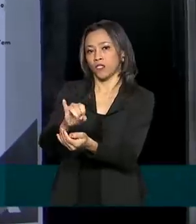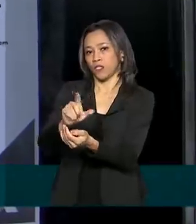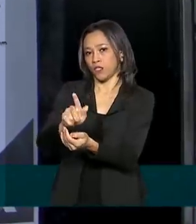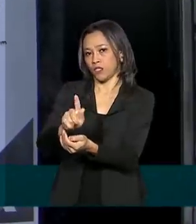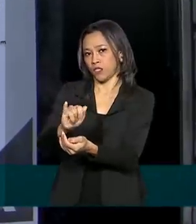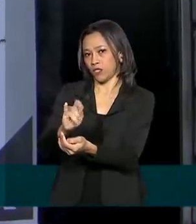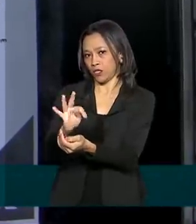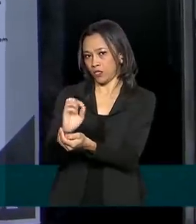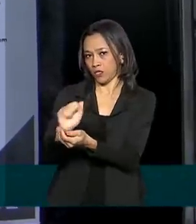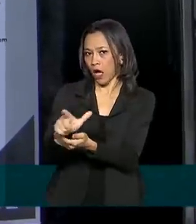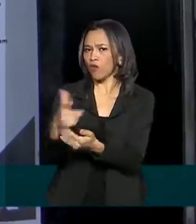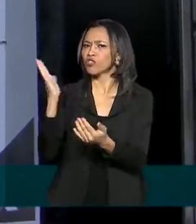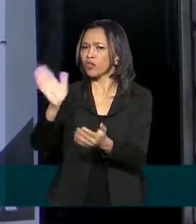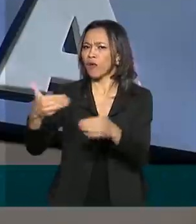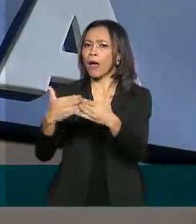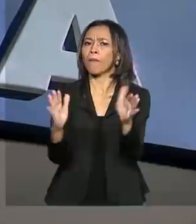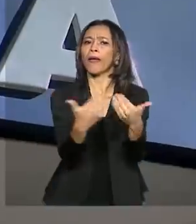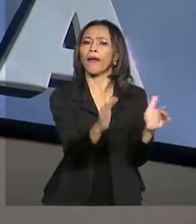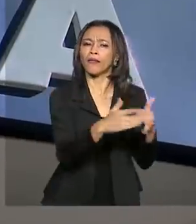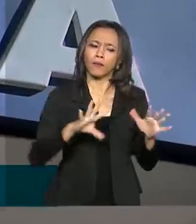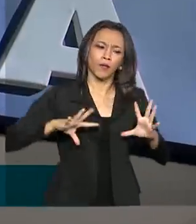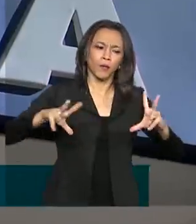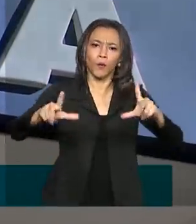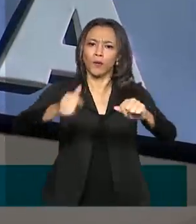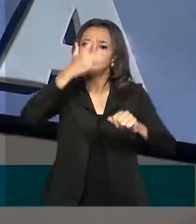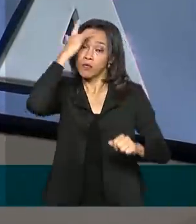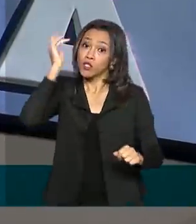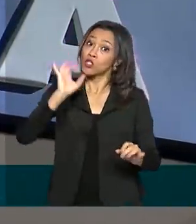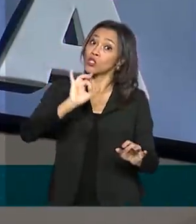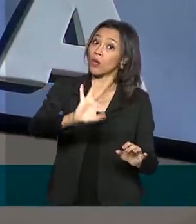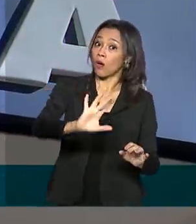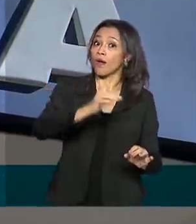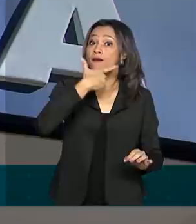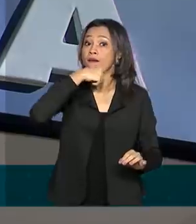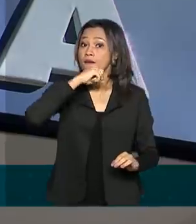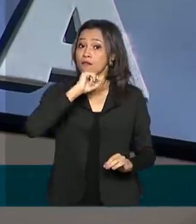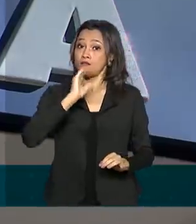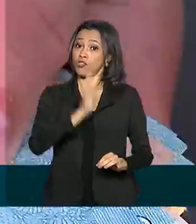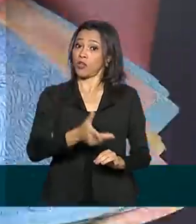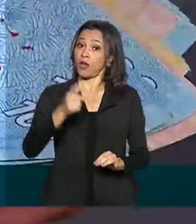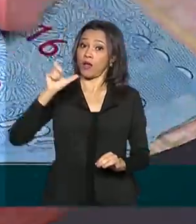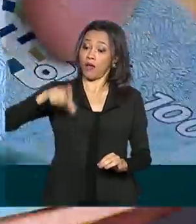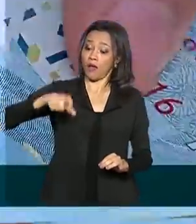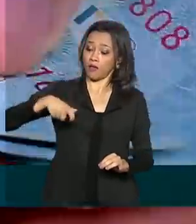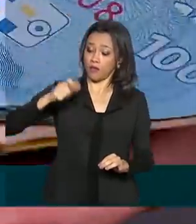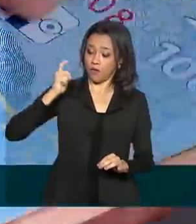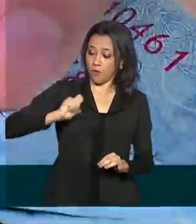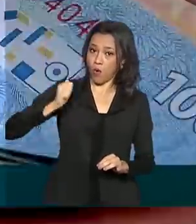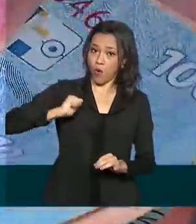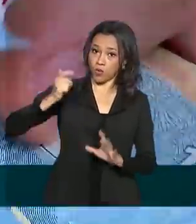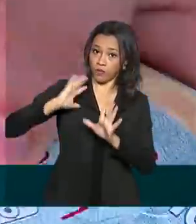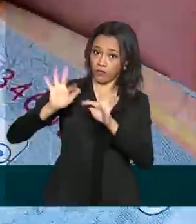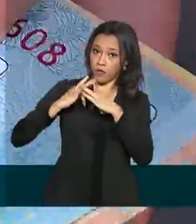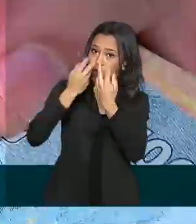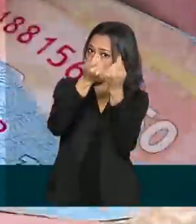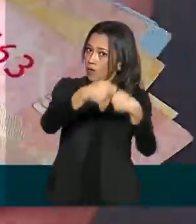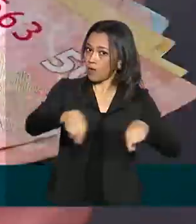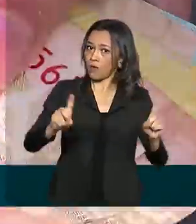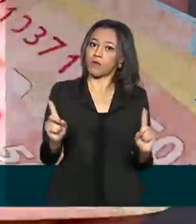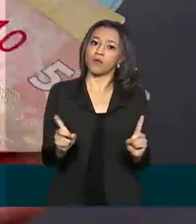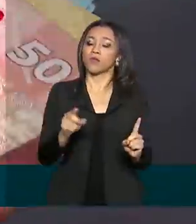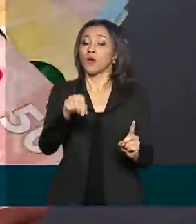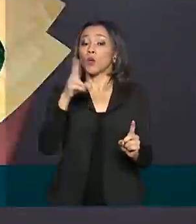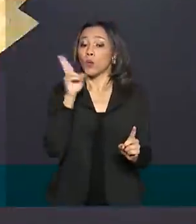para todos os beneficiados, com exceção de quem recebe o Bolsa Família. Neste caso, o auxílio